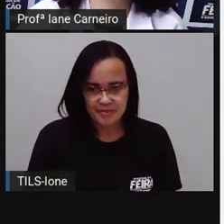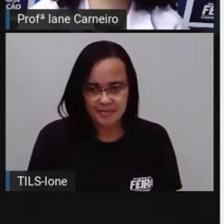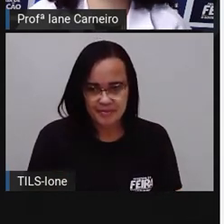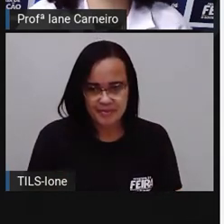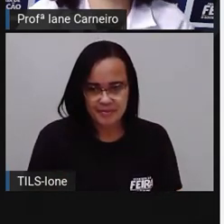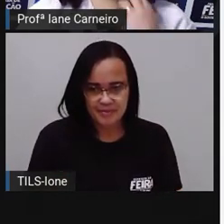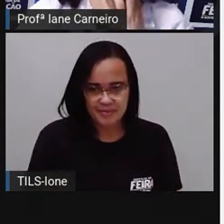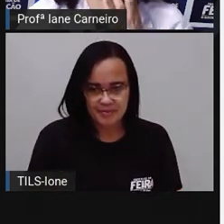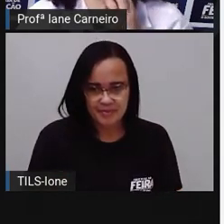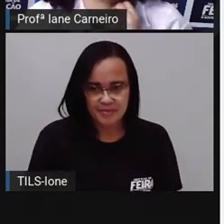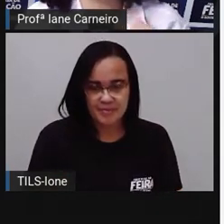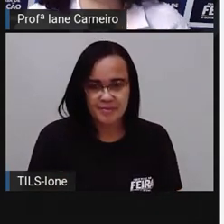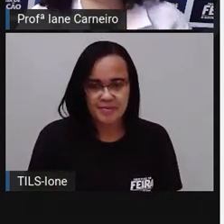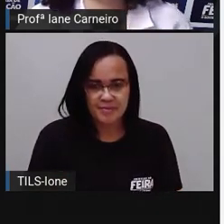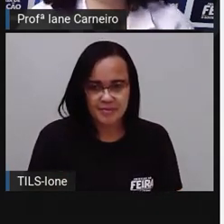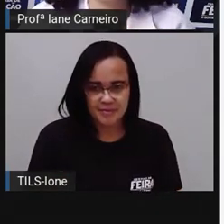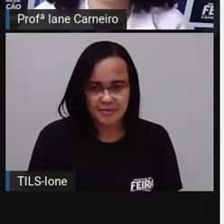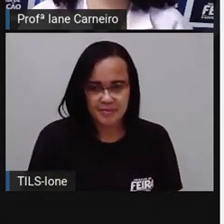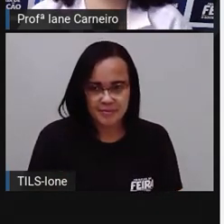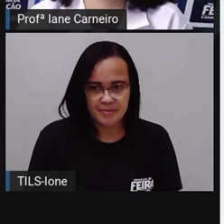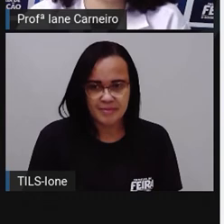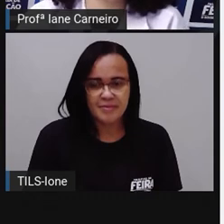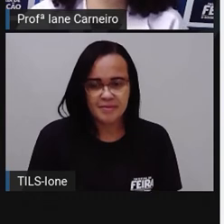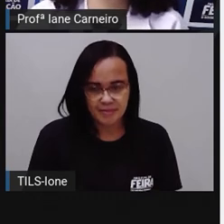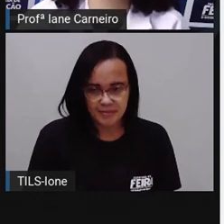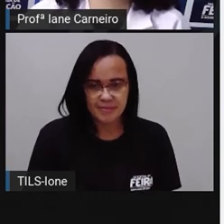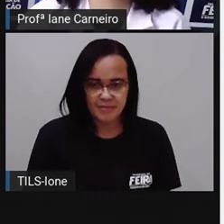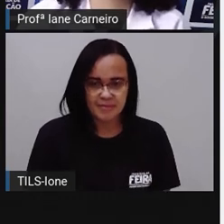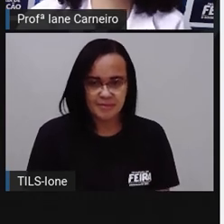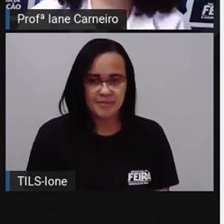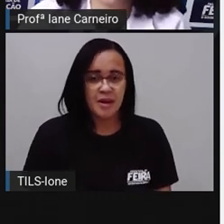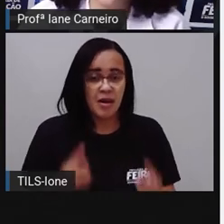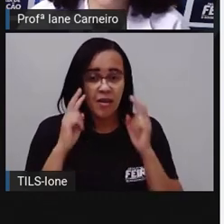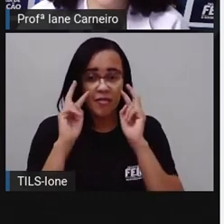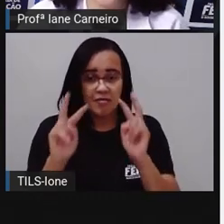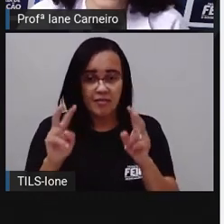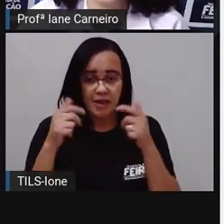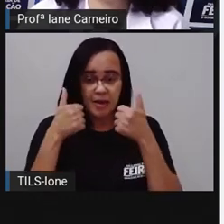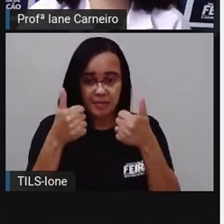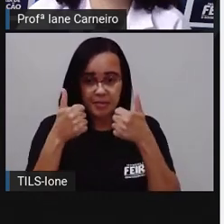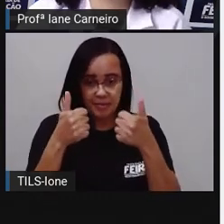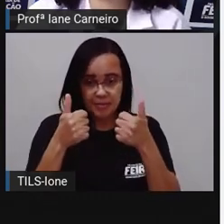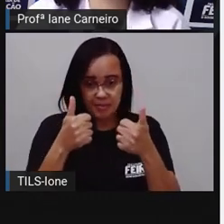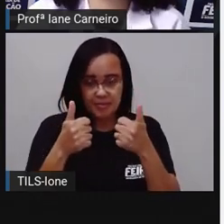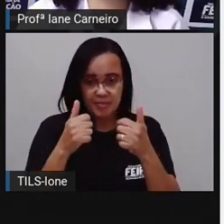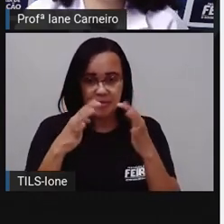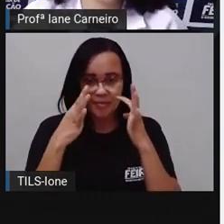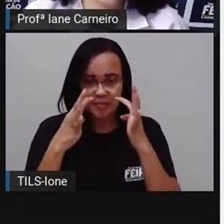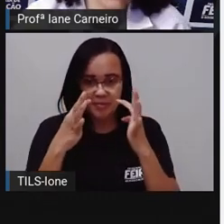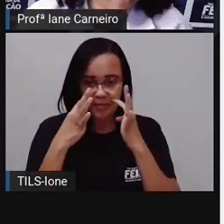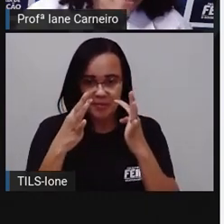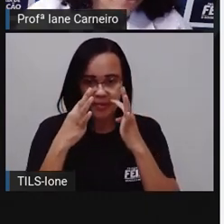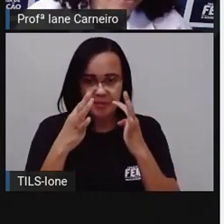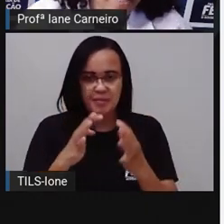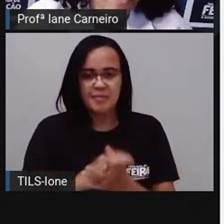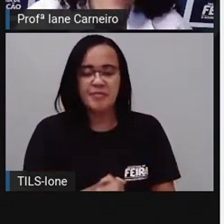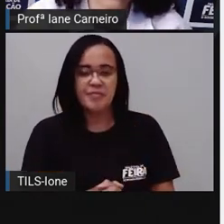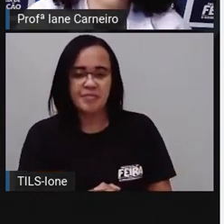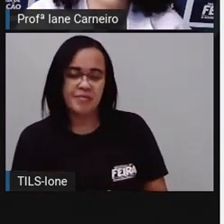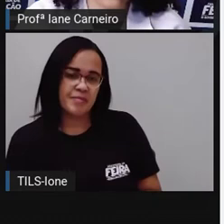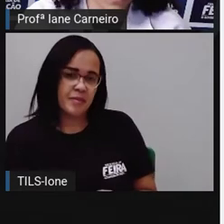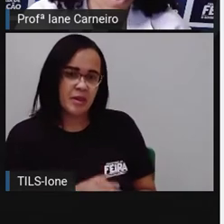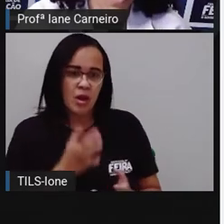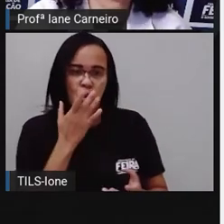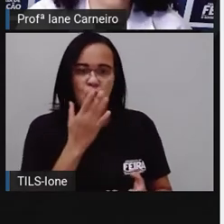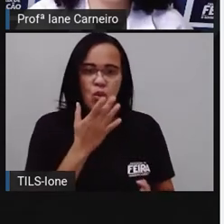o fundo, pronto, pra ficar melhor pra vocês visualizarem, tá certo? Então, aqui tá a cor verde. A próxima cor que a gente vai registrar é